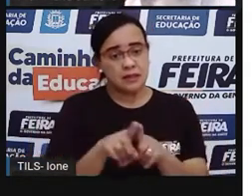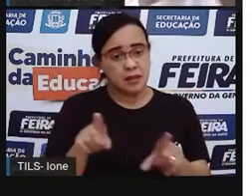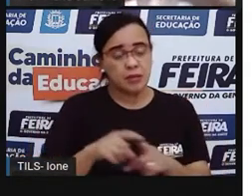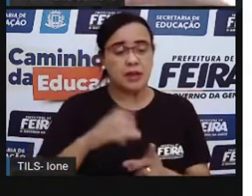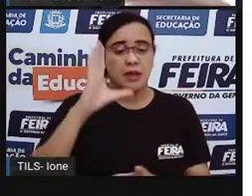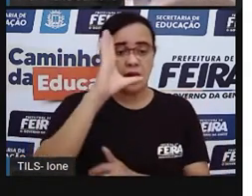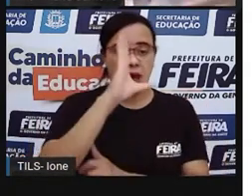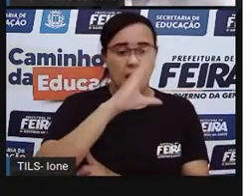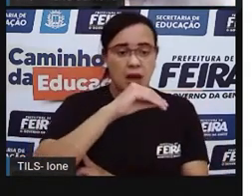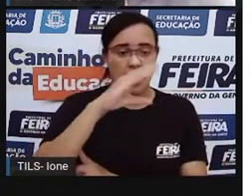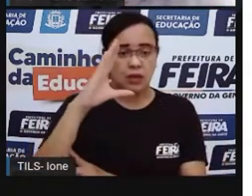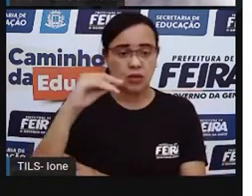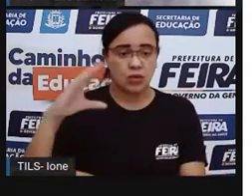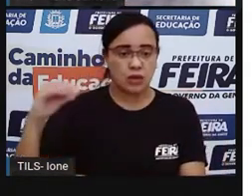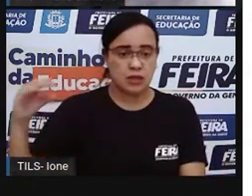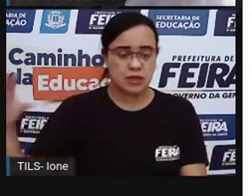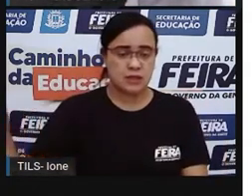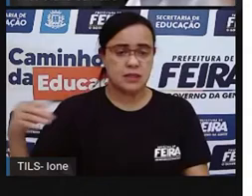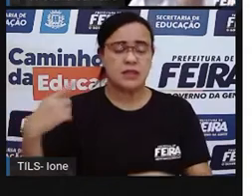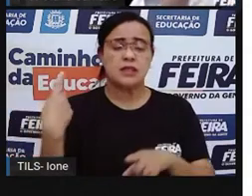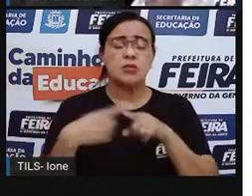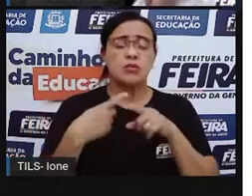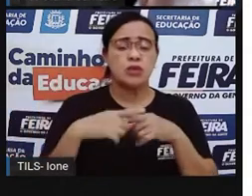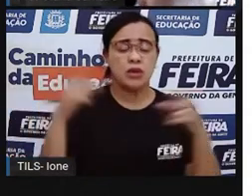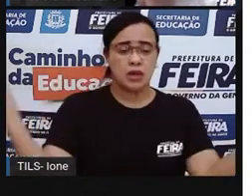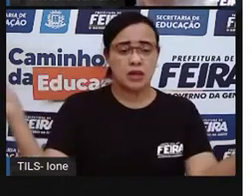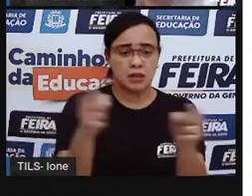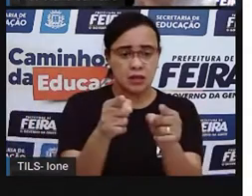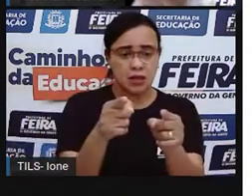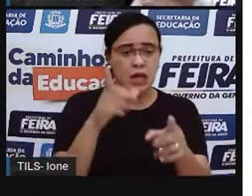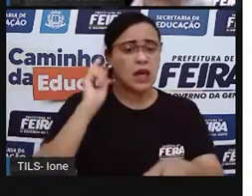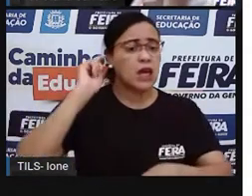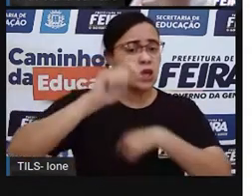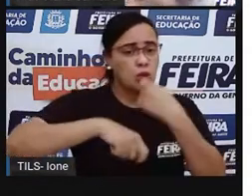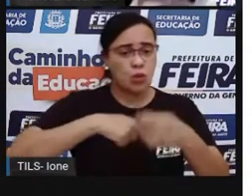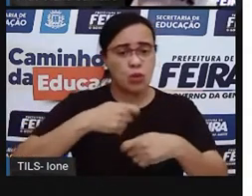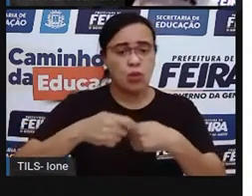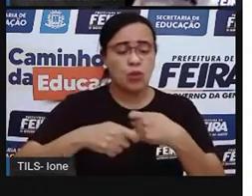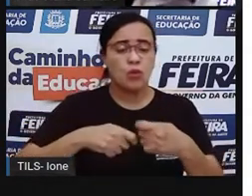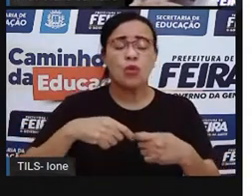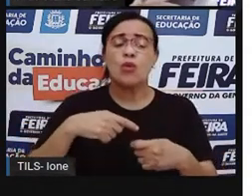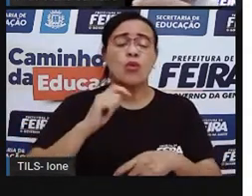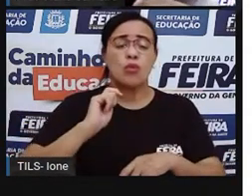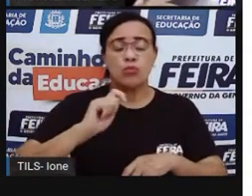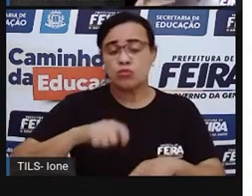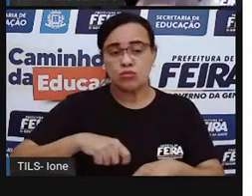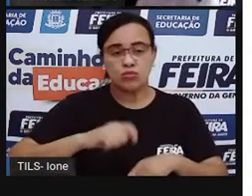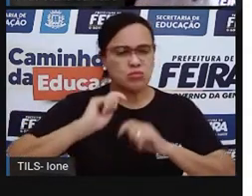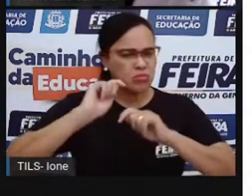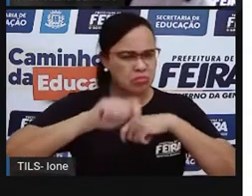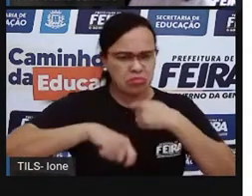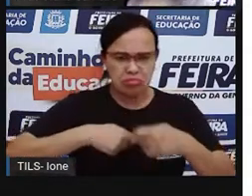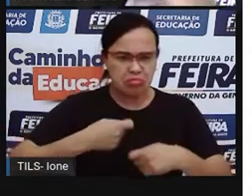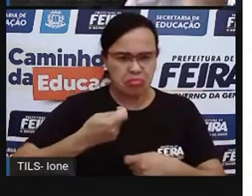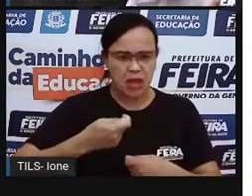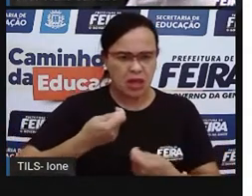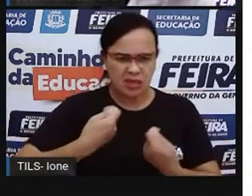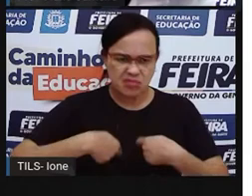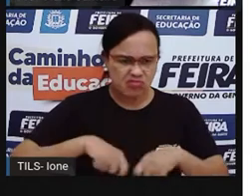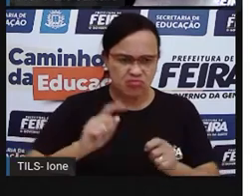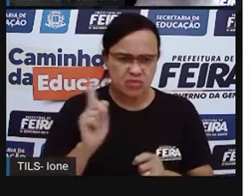frase toda grandona. A gente vai reduz ela a algumas letrinhas, né? As letras iniciais